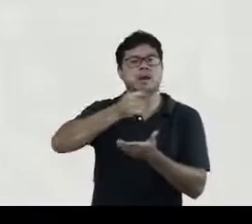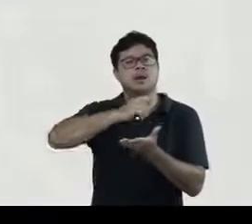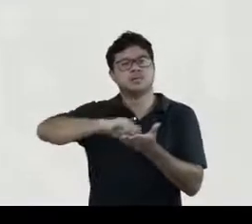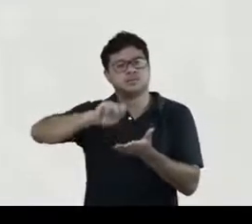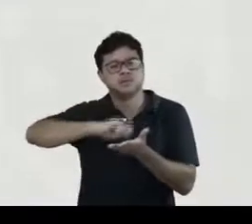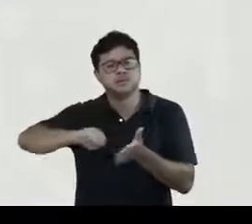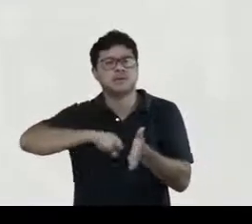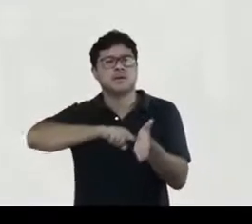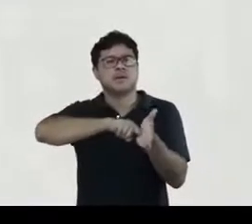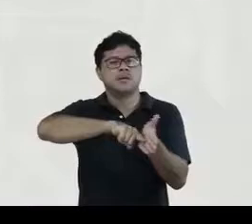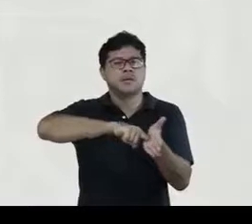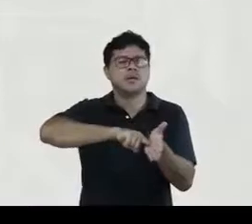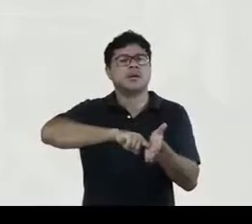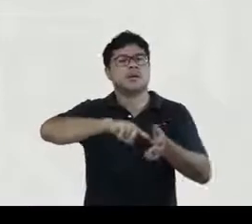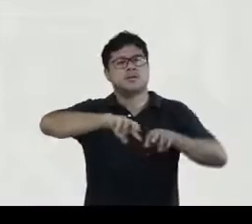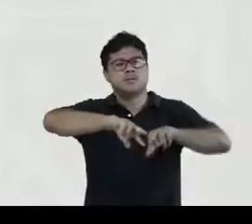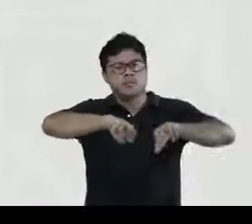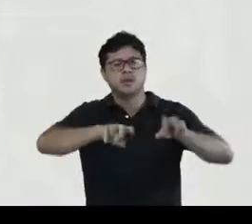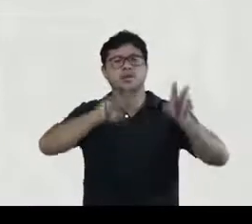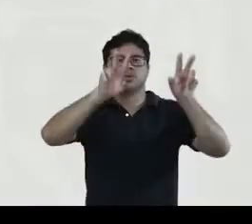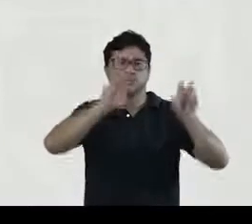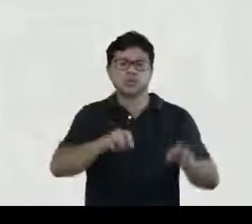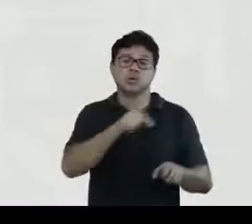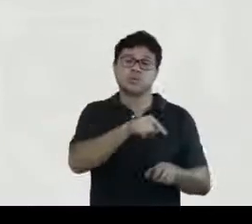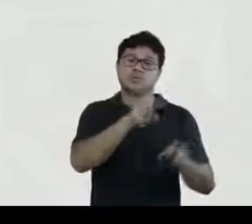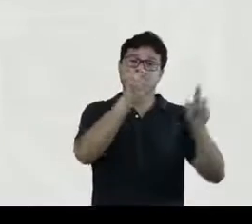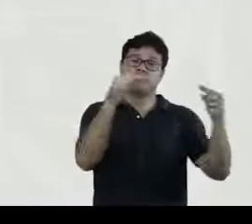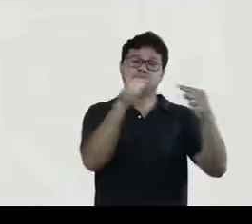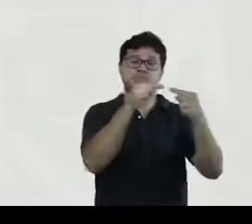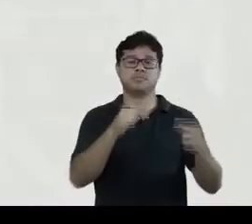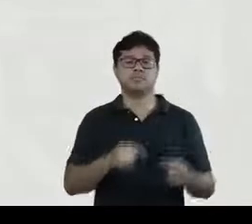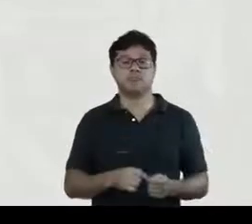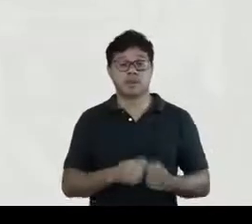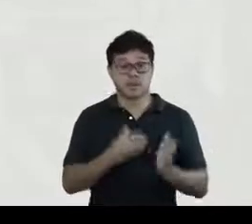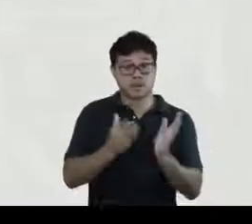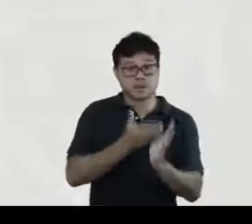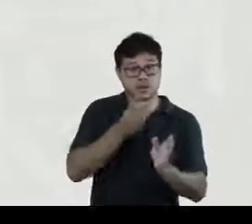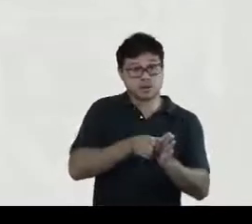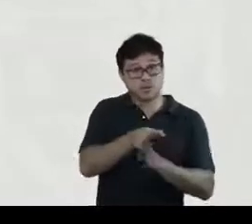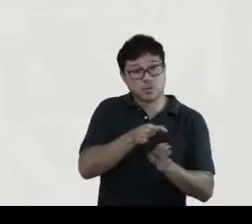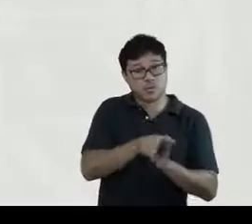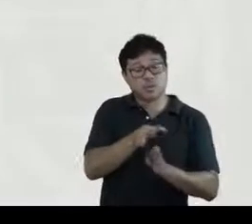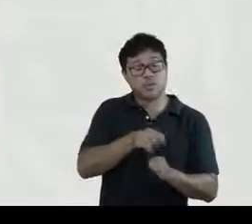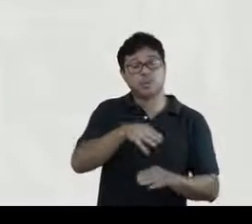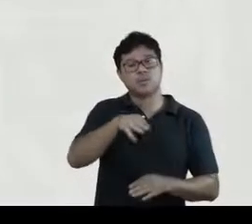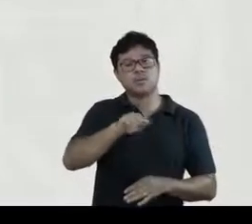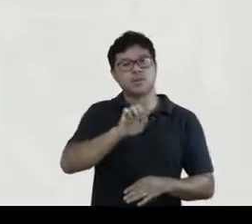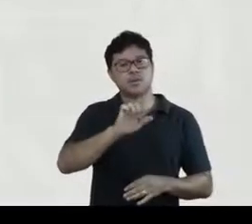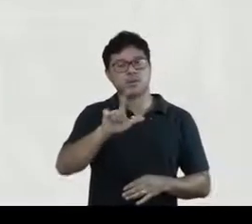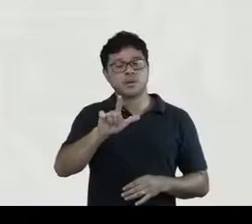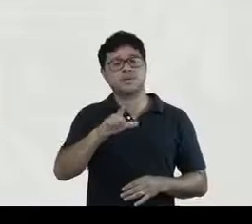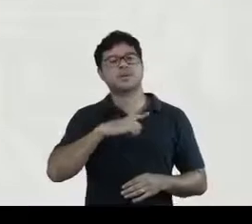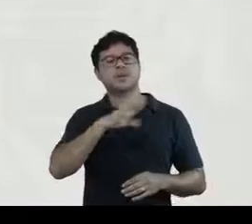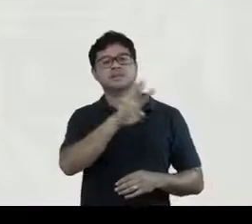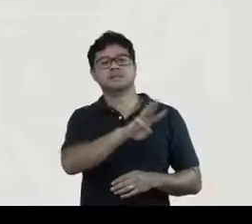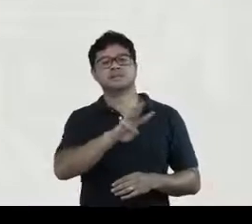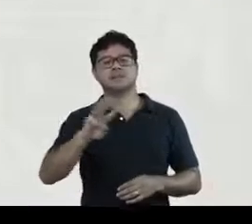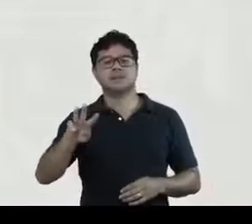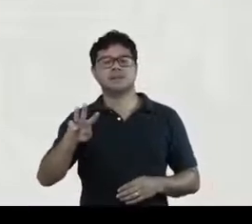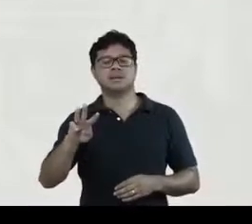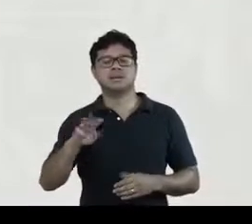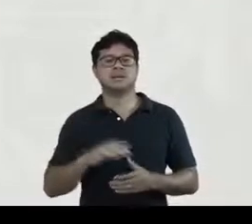sobre a questão. Esse manual é sobre o site, sobre o site de l'ENSIB.